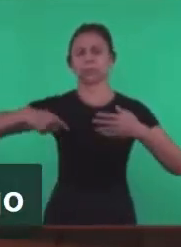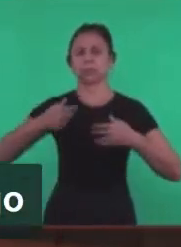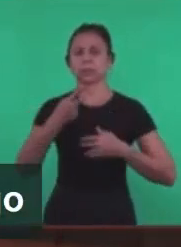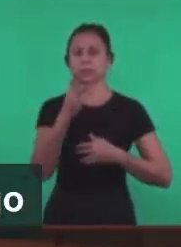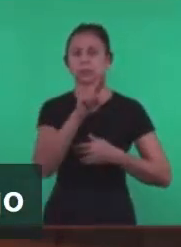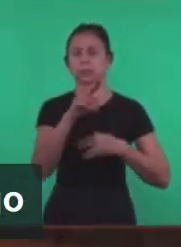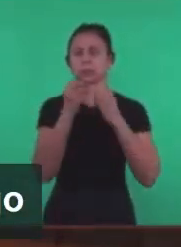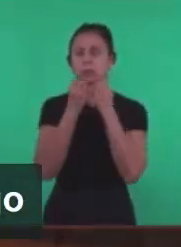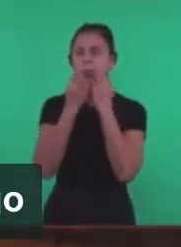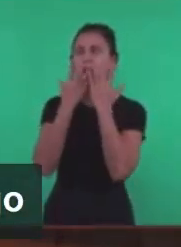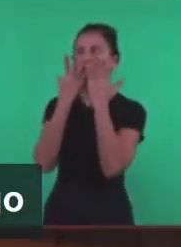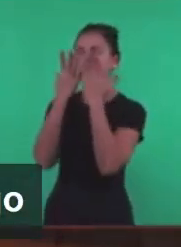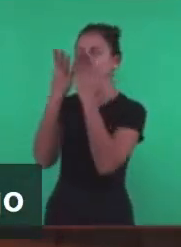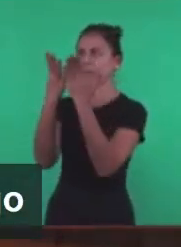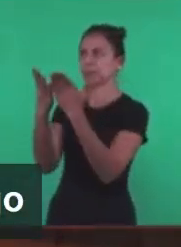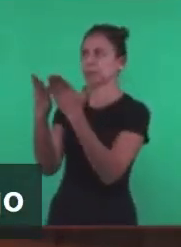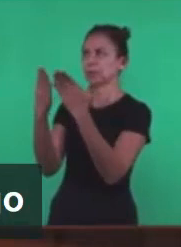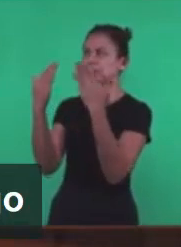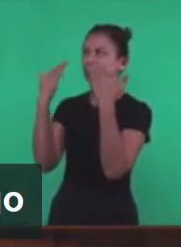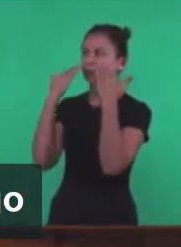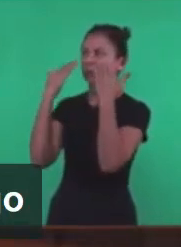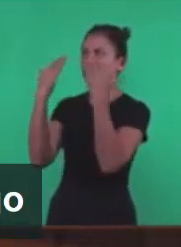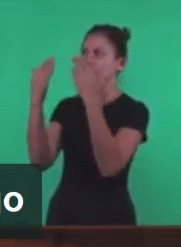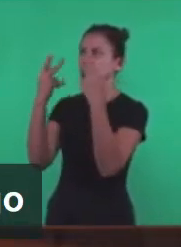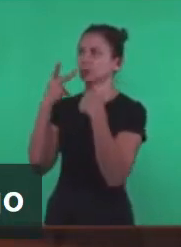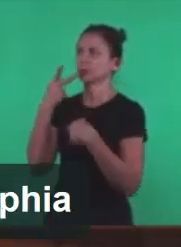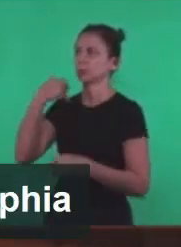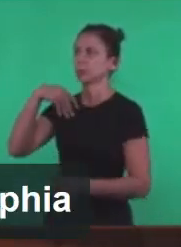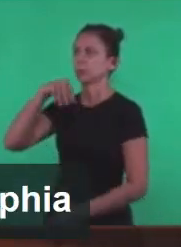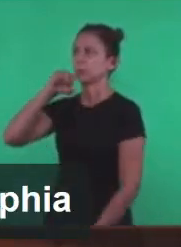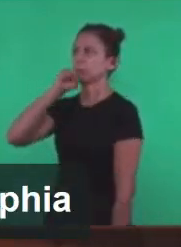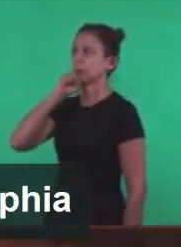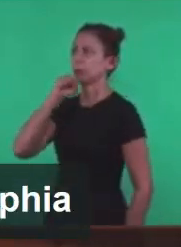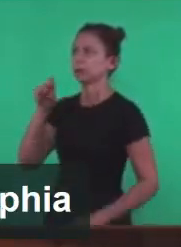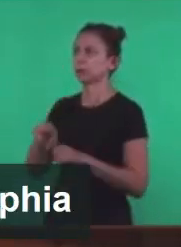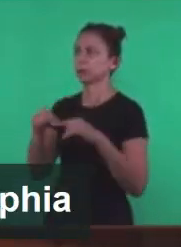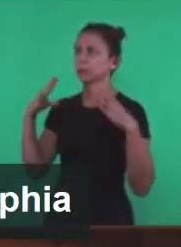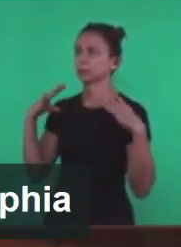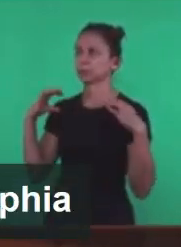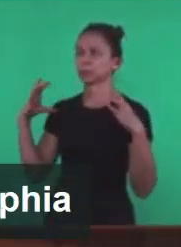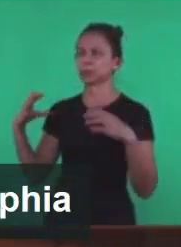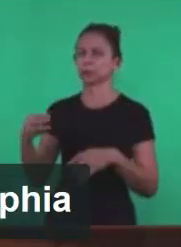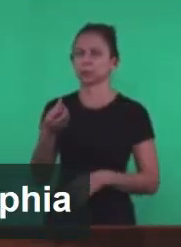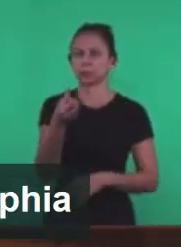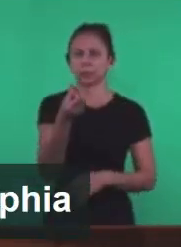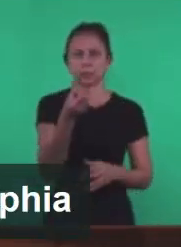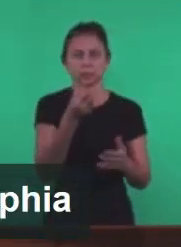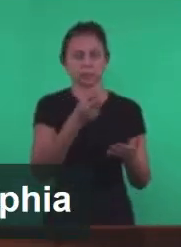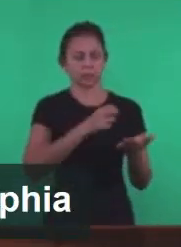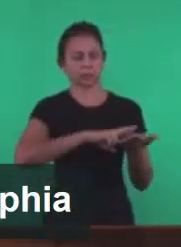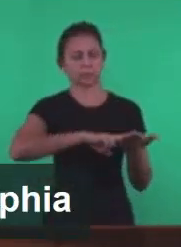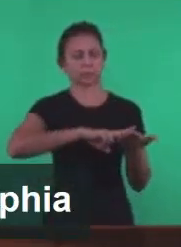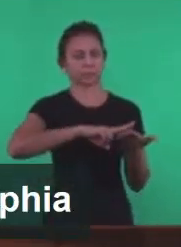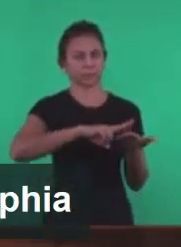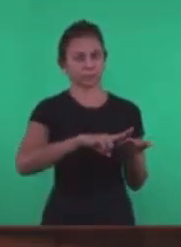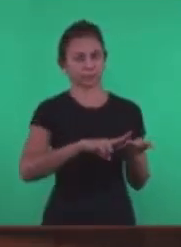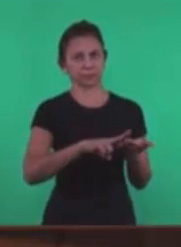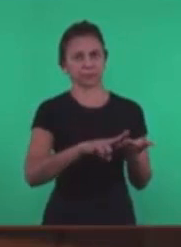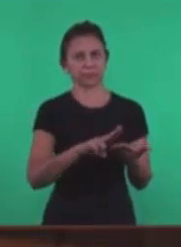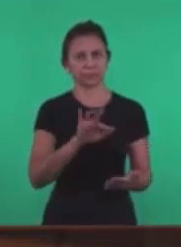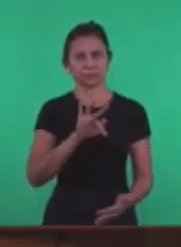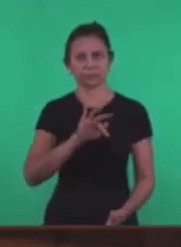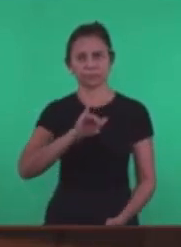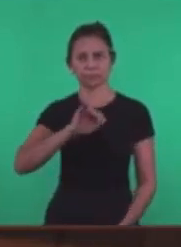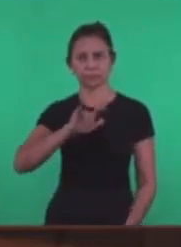nome Diante de meu pai E de seus anjos Vamos agora A sexta carta Que é a carta A Filadélfia